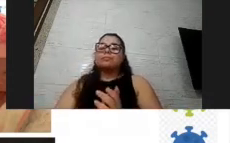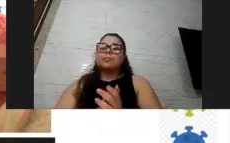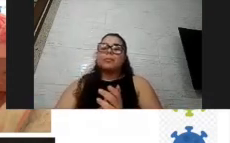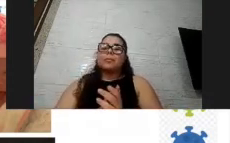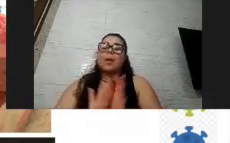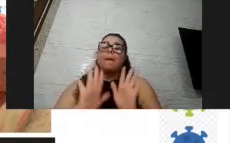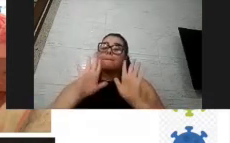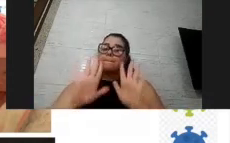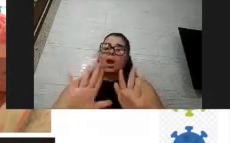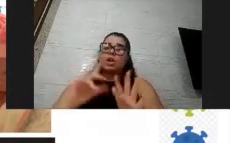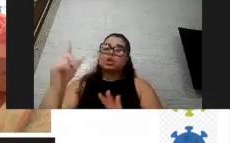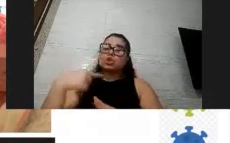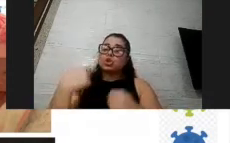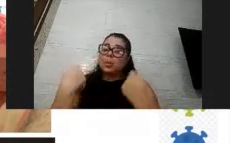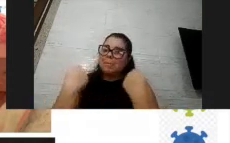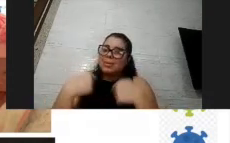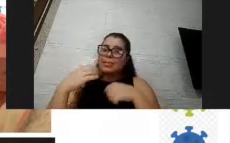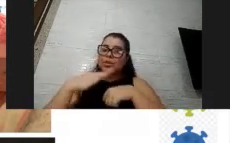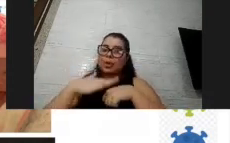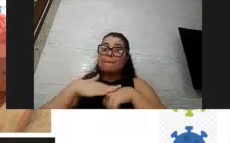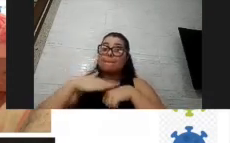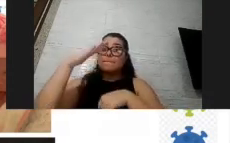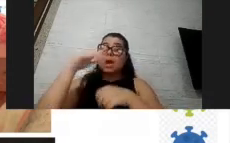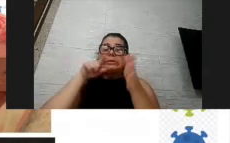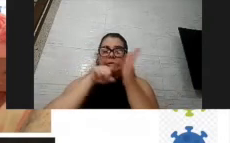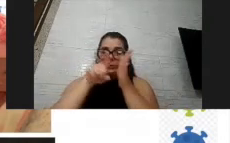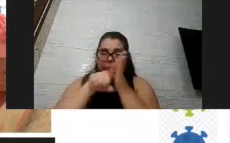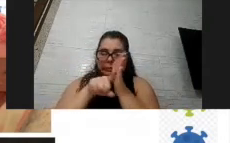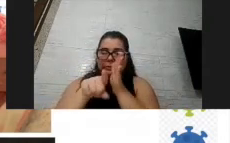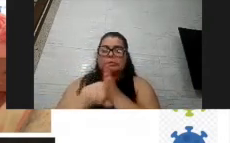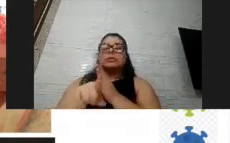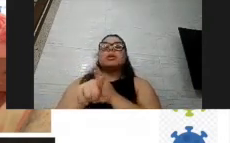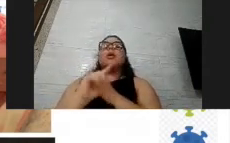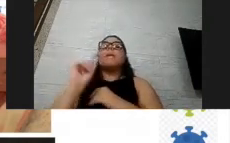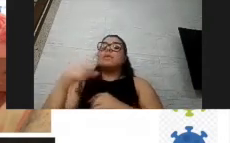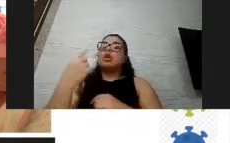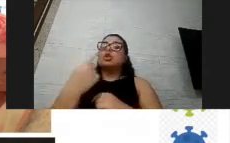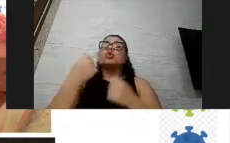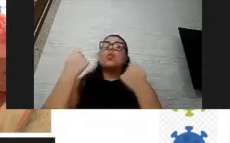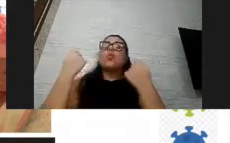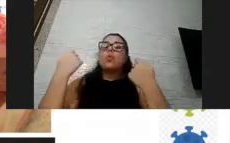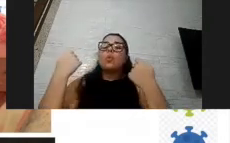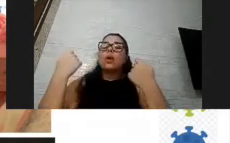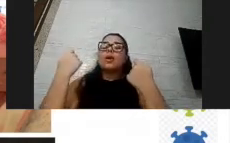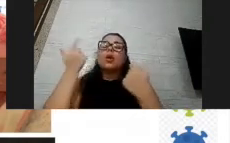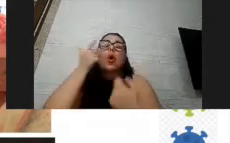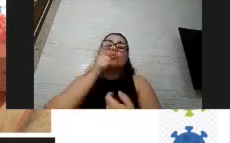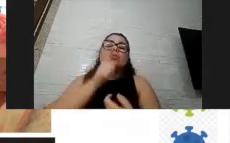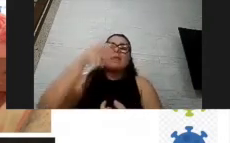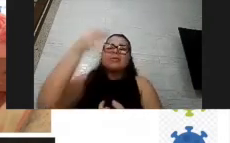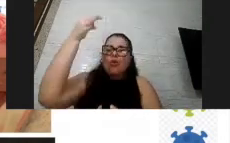questionários para a gente confirmar todas essas conclusões que a gente obteve esse já foi um segundo resultado